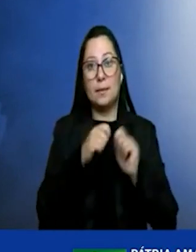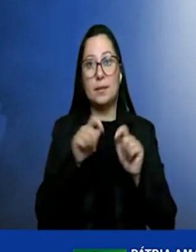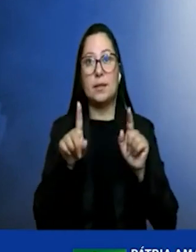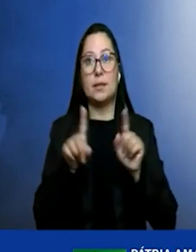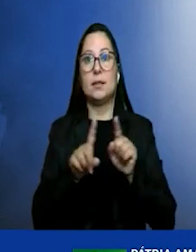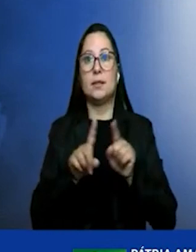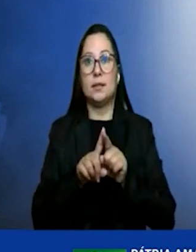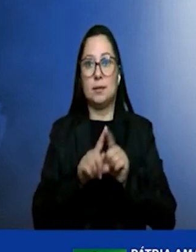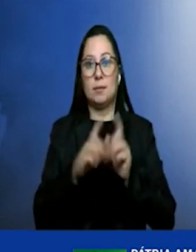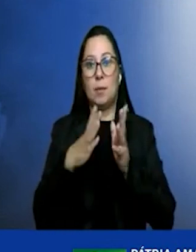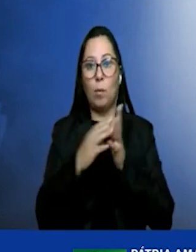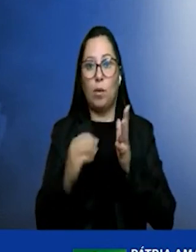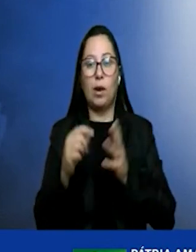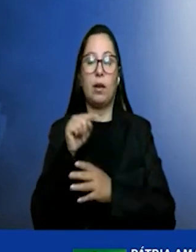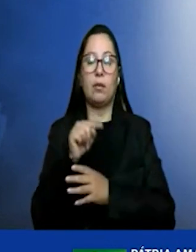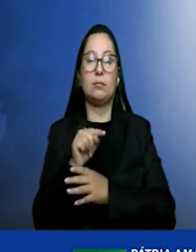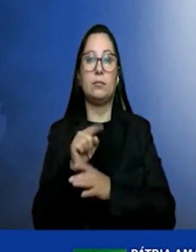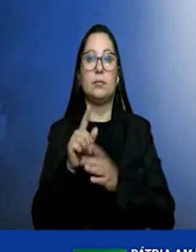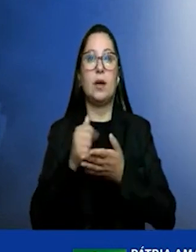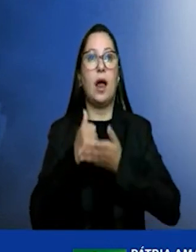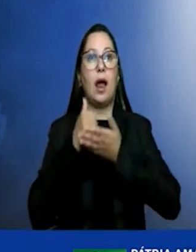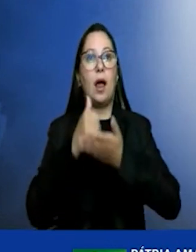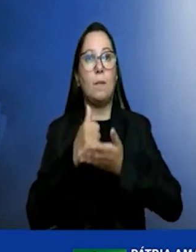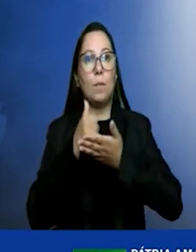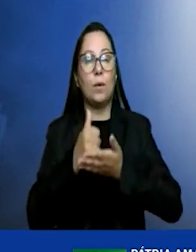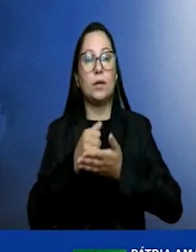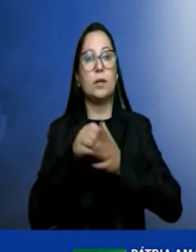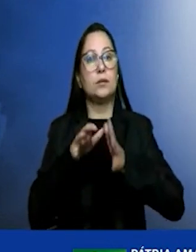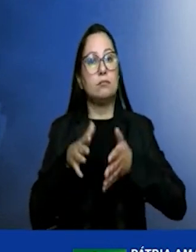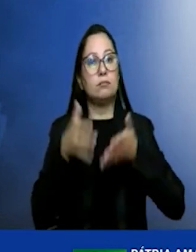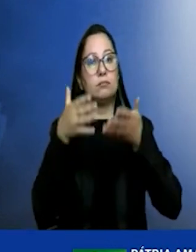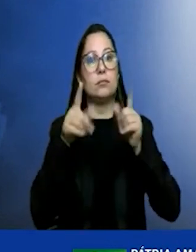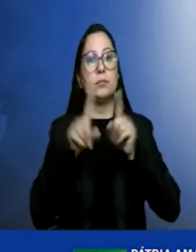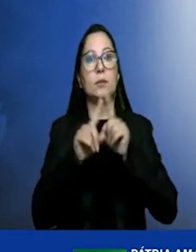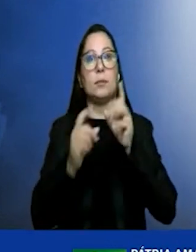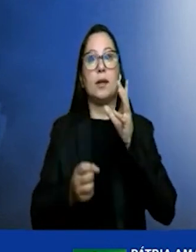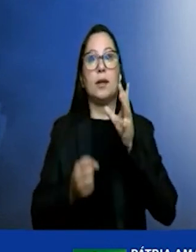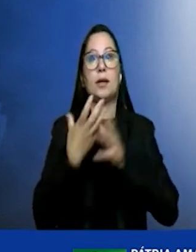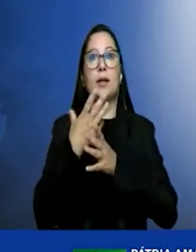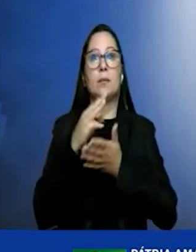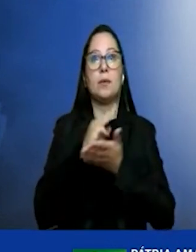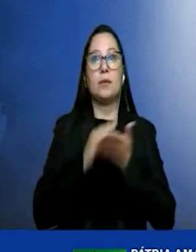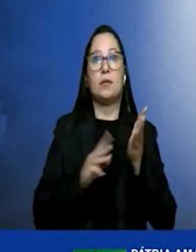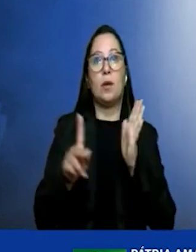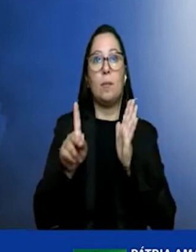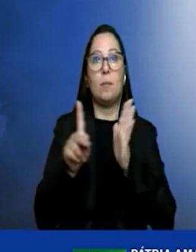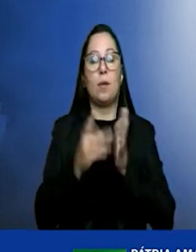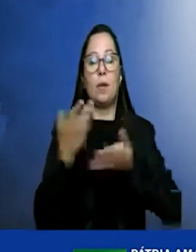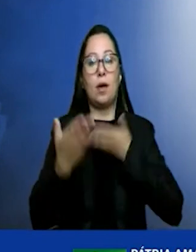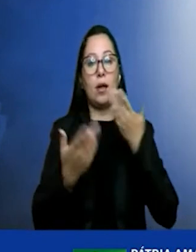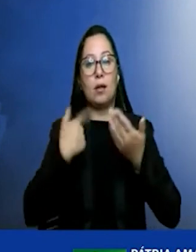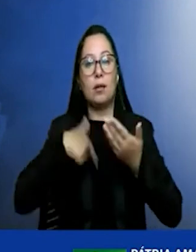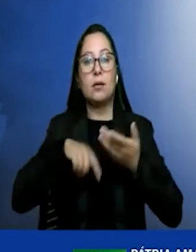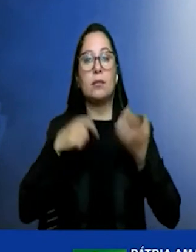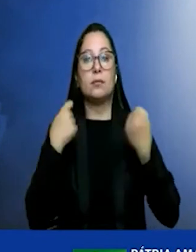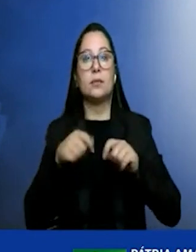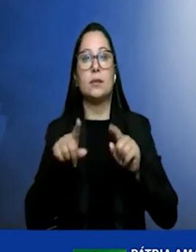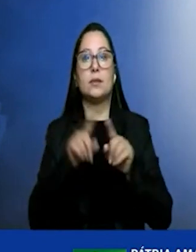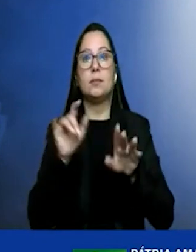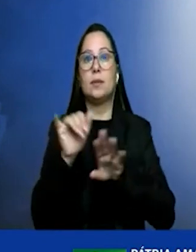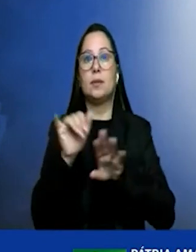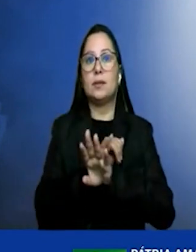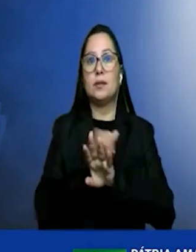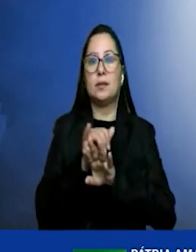nisso apoiando ou até fomentando ou criando metodologia própria que atenda as nossas necessidades e as nossas estratégias também